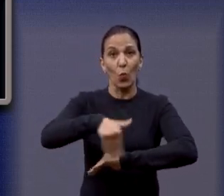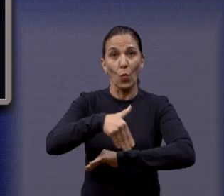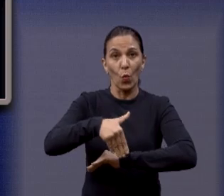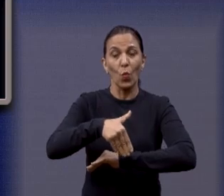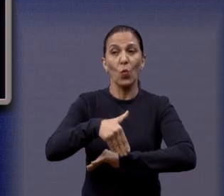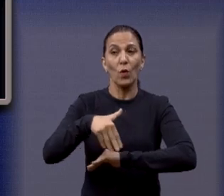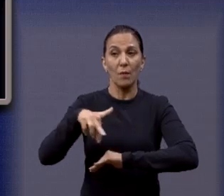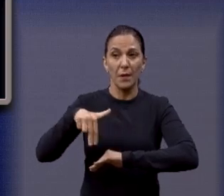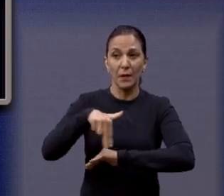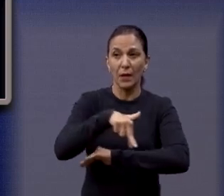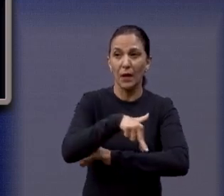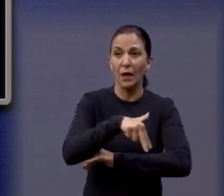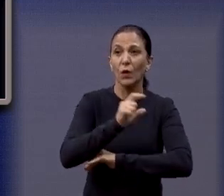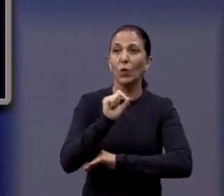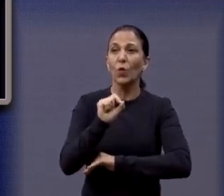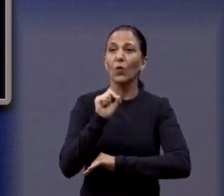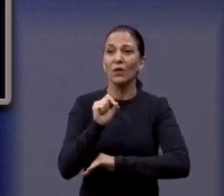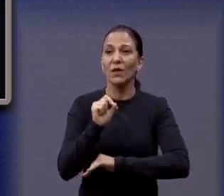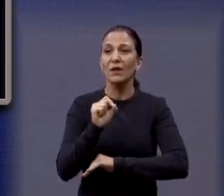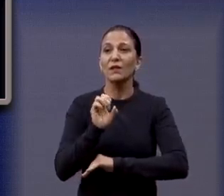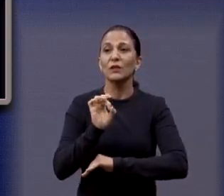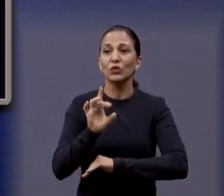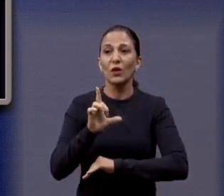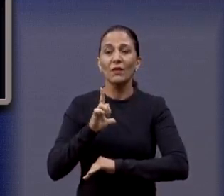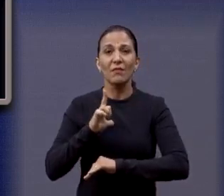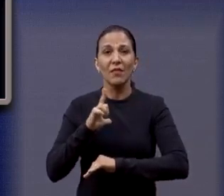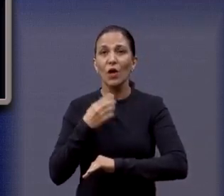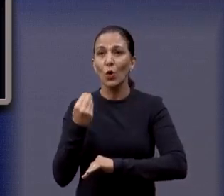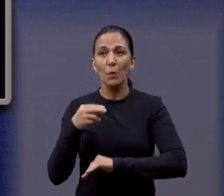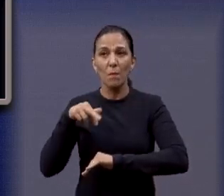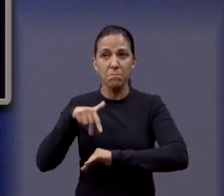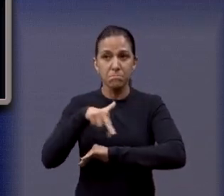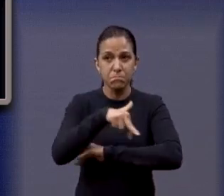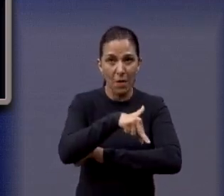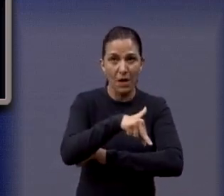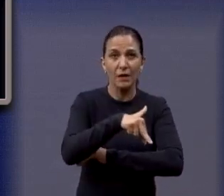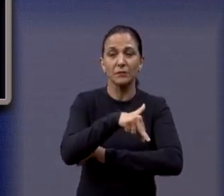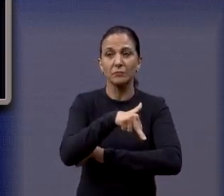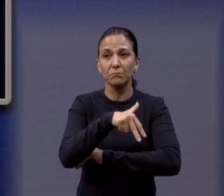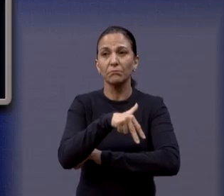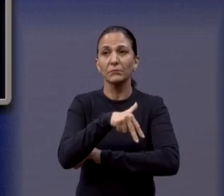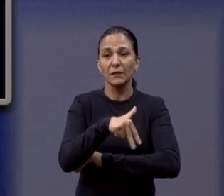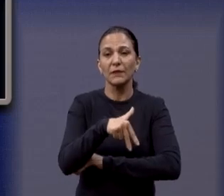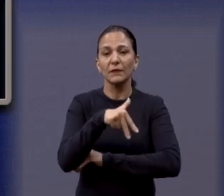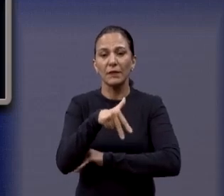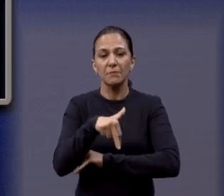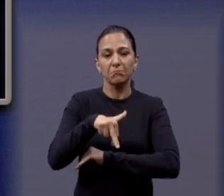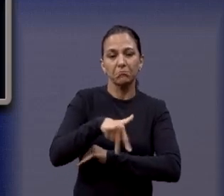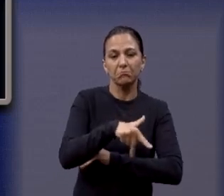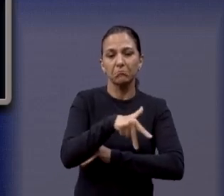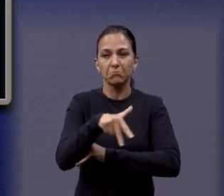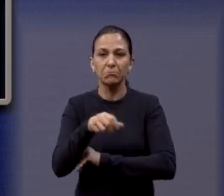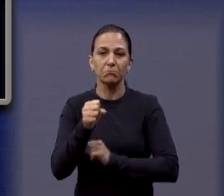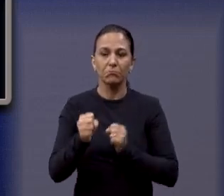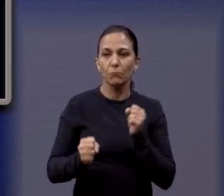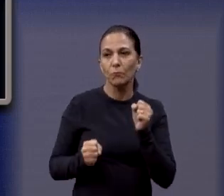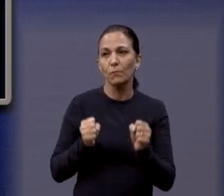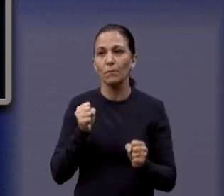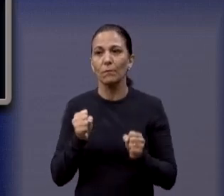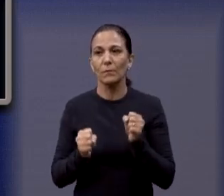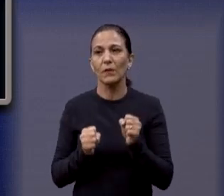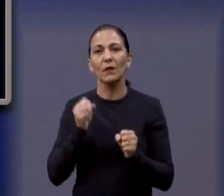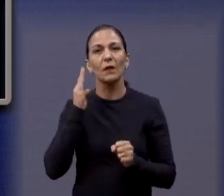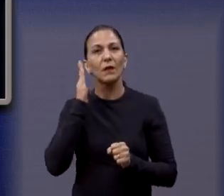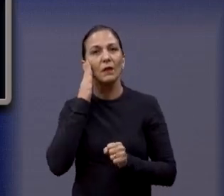nós estamos, basicamente, só passa a pé. A gente tem acesso a pé aqui para fazer caminhada, para fazer corrida, mas eu queria